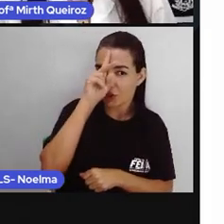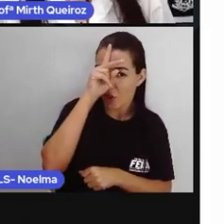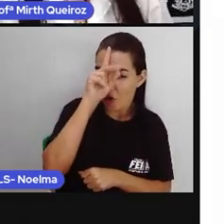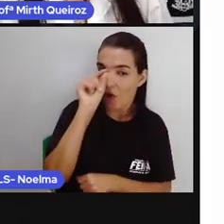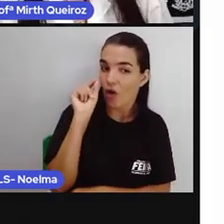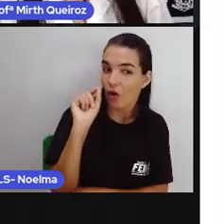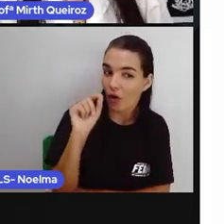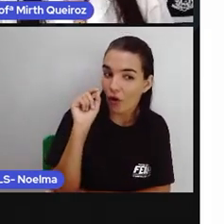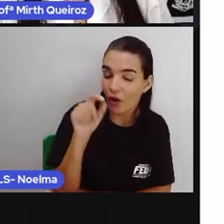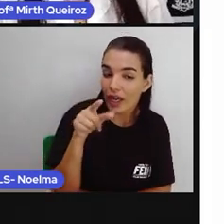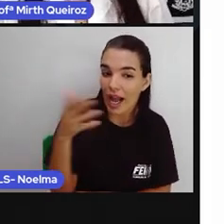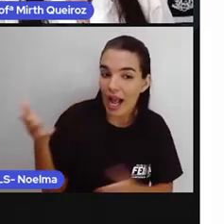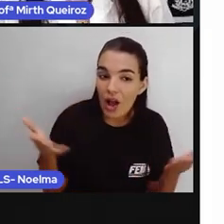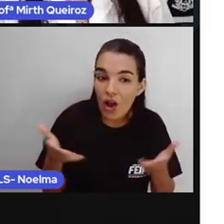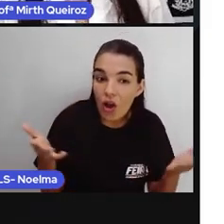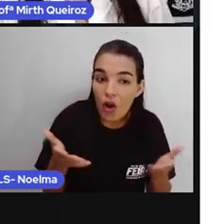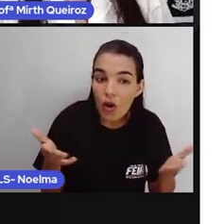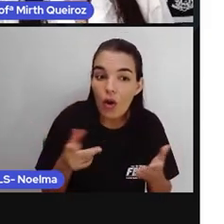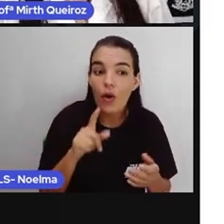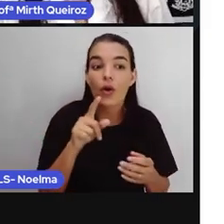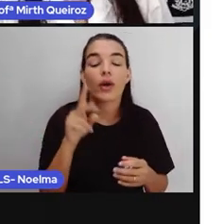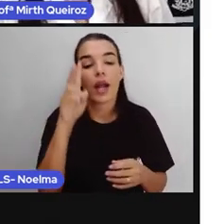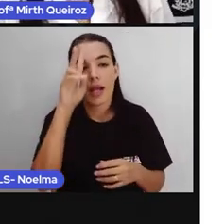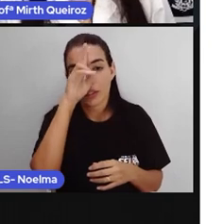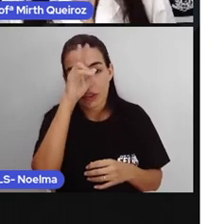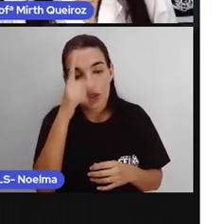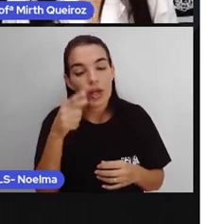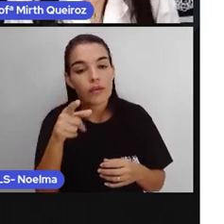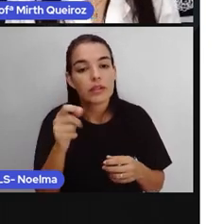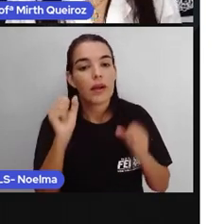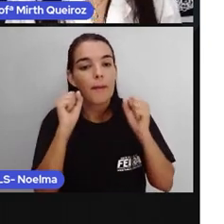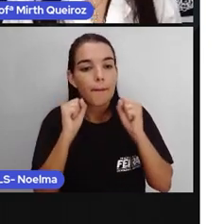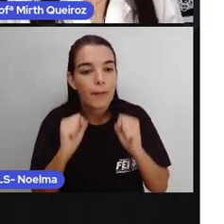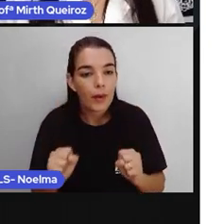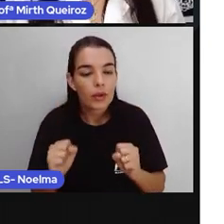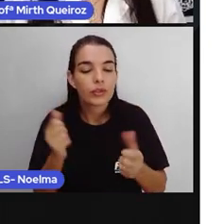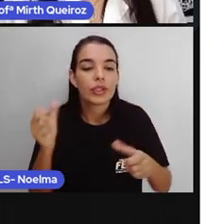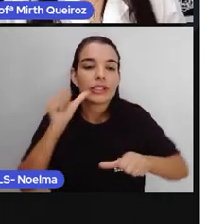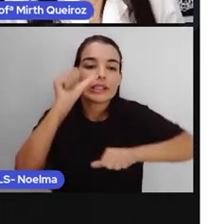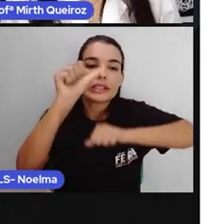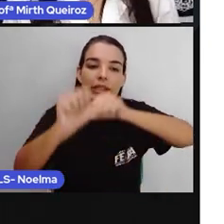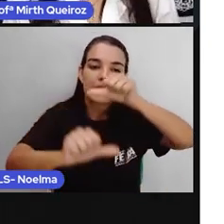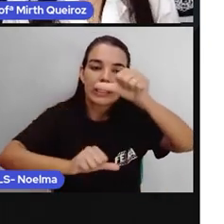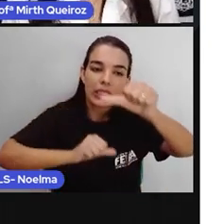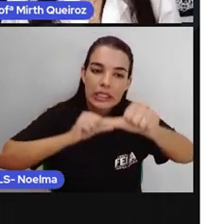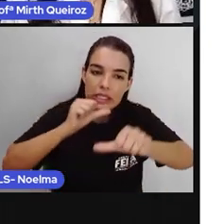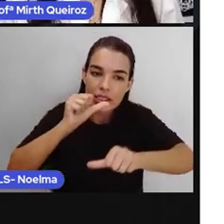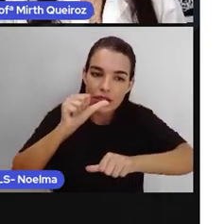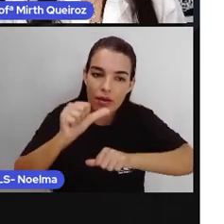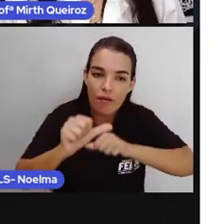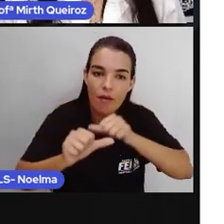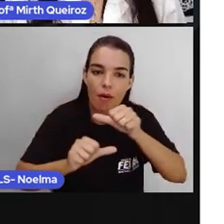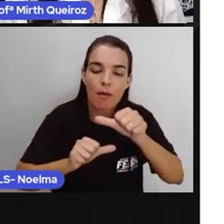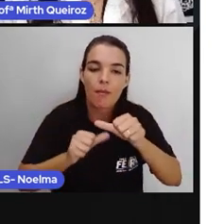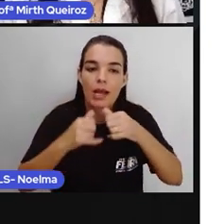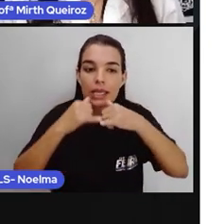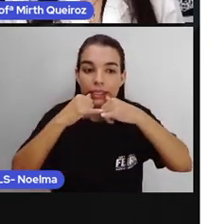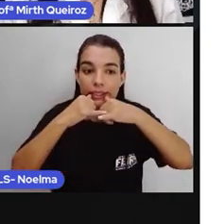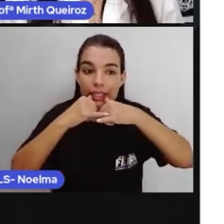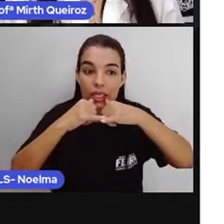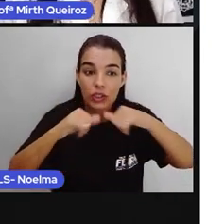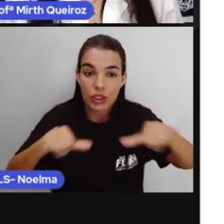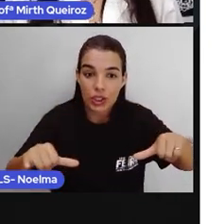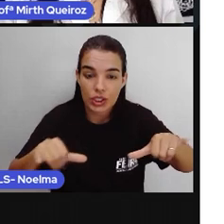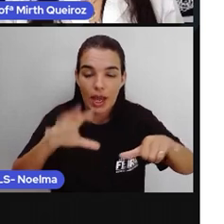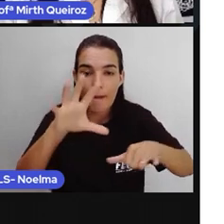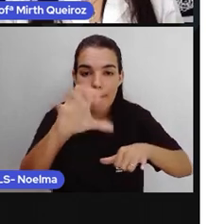pegar essa história Que vocês acabaram de ver A lenda Do Minhocão De Paris Pegue seu